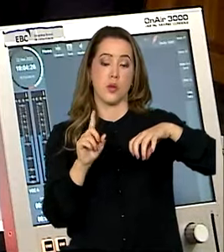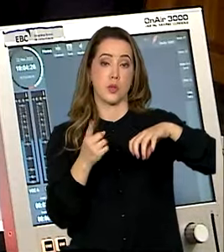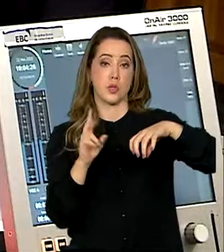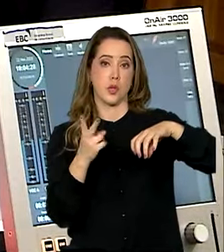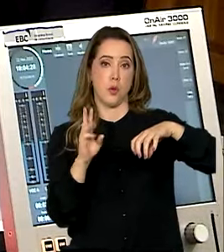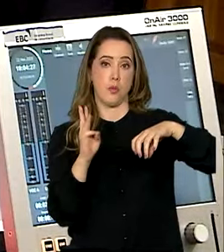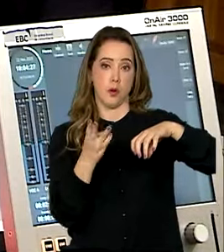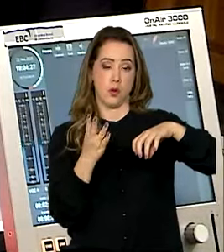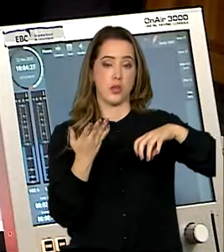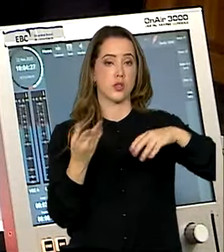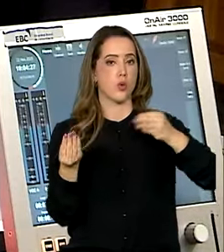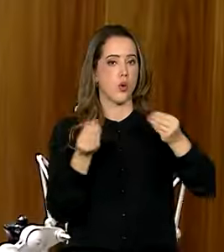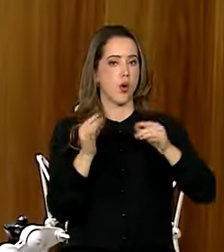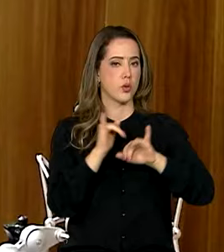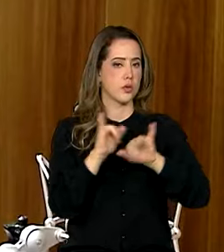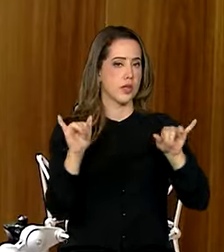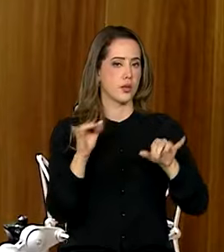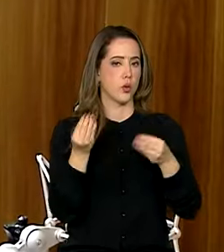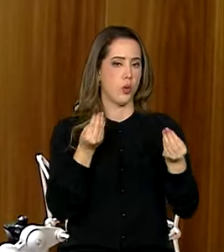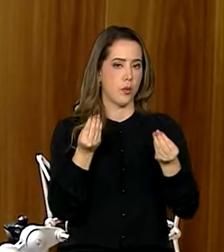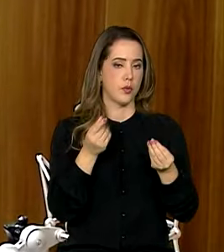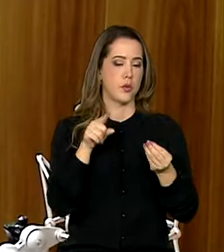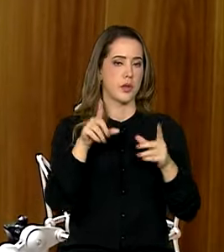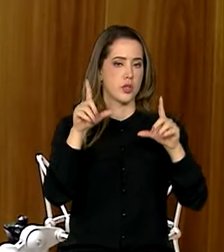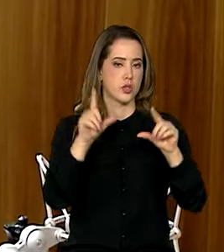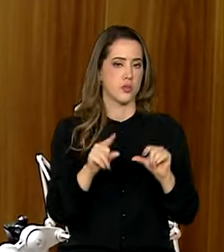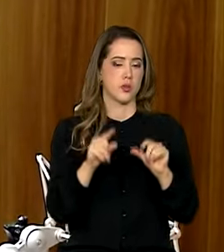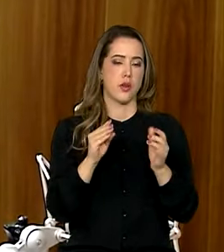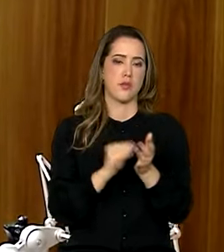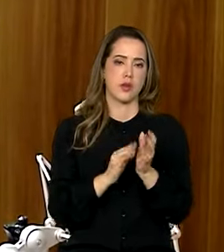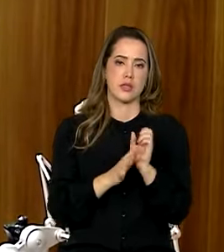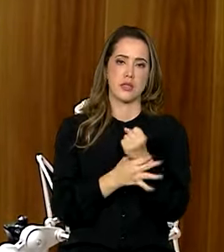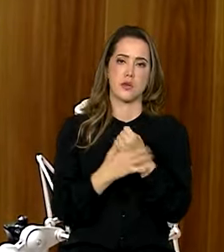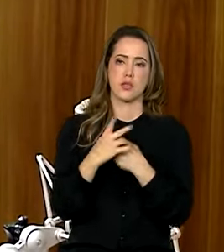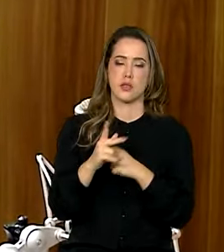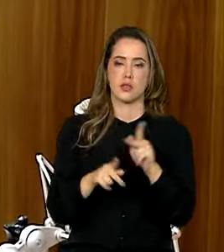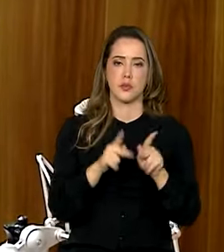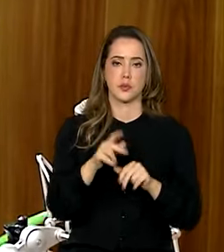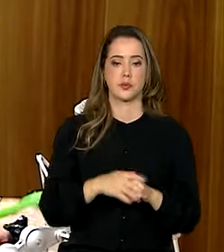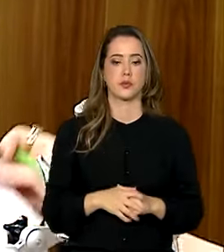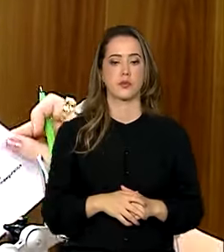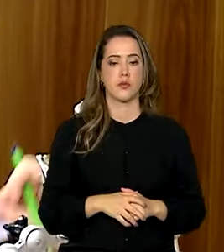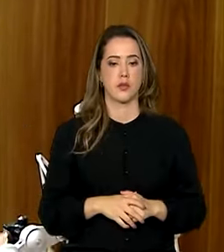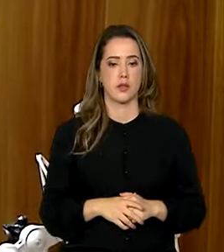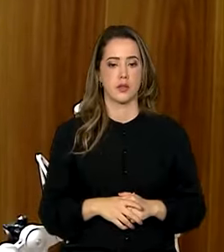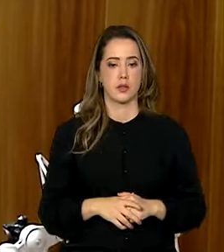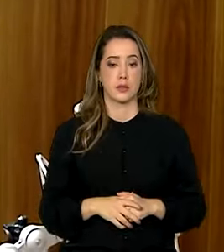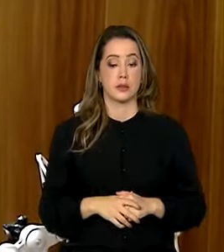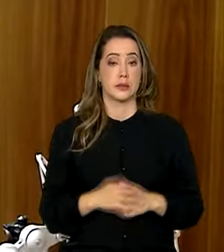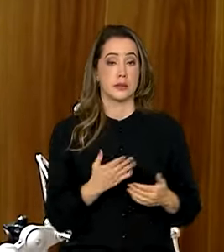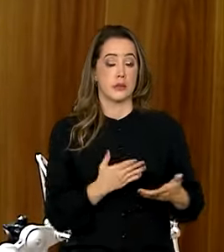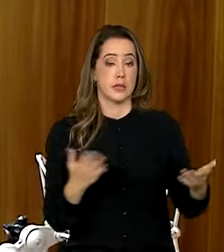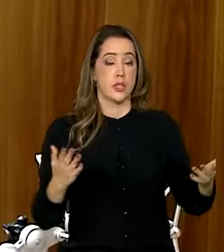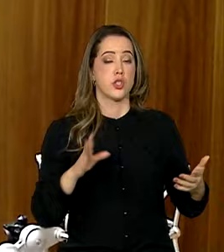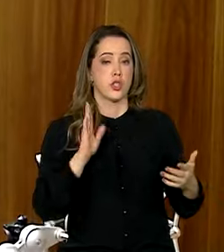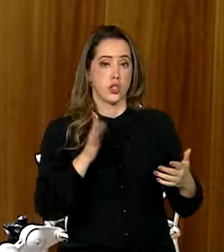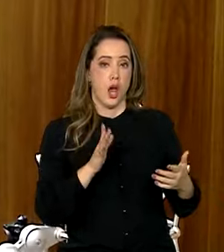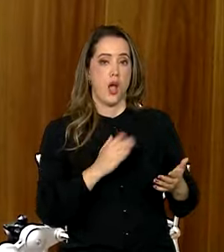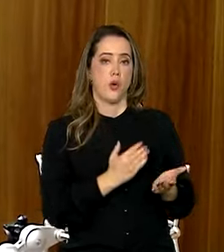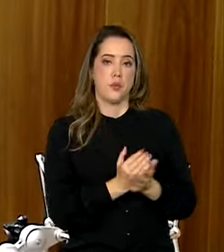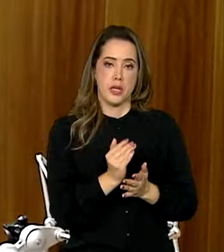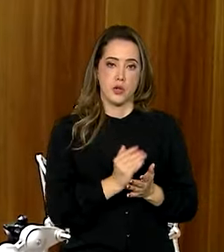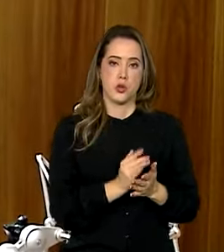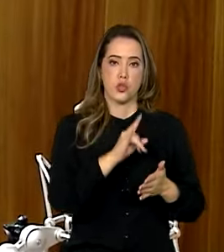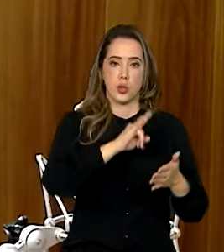insegurança desses povos, ministra? Sim, desde o começo do ano a gente anunciou e titulamos alguns territórios também, mas para além